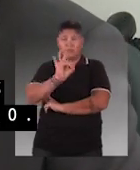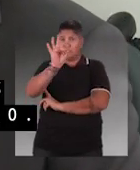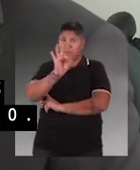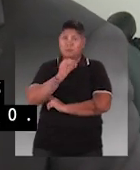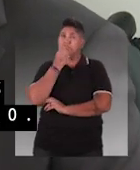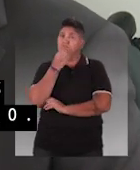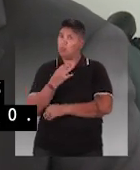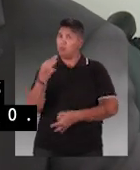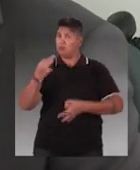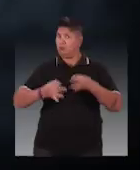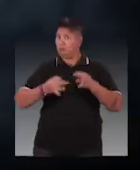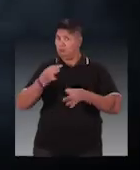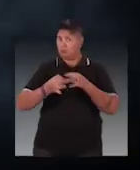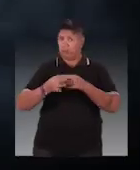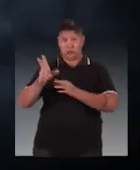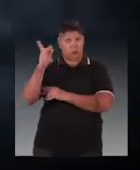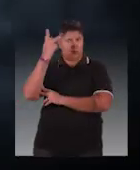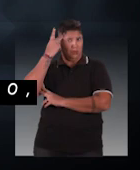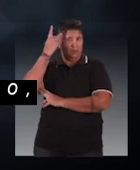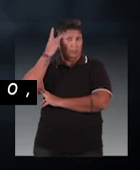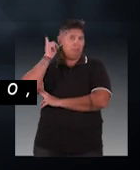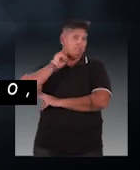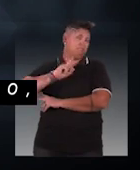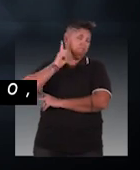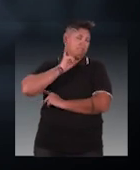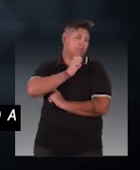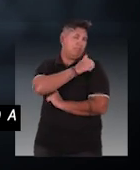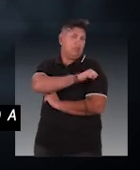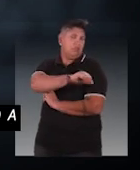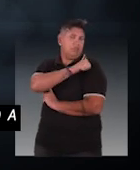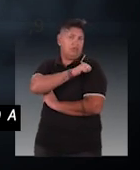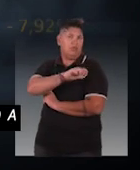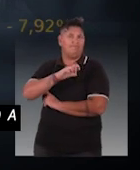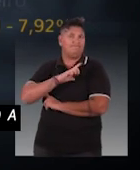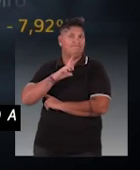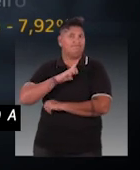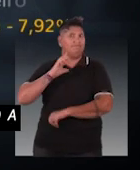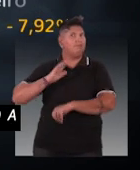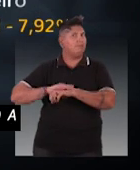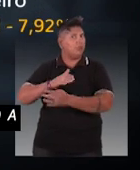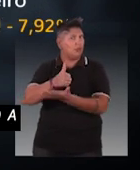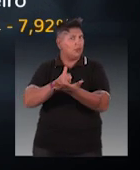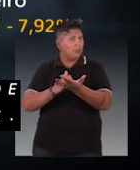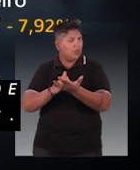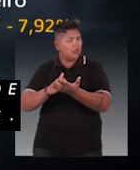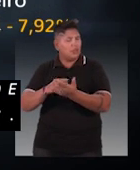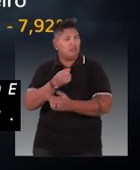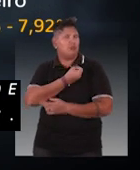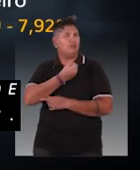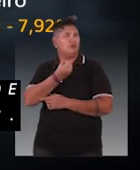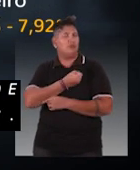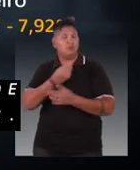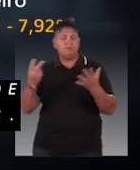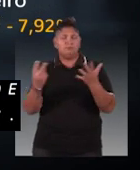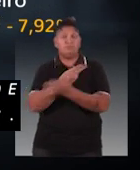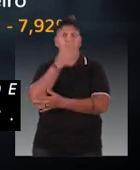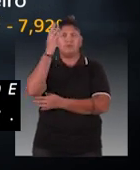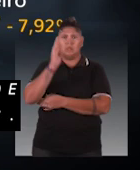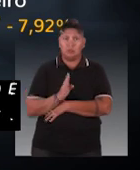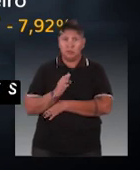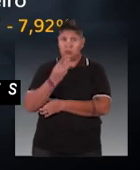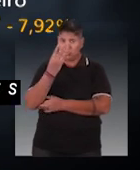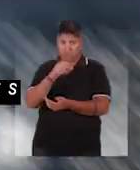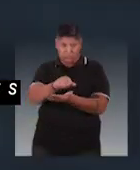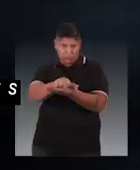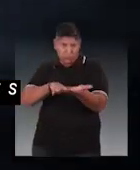80% de sucesso no juízo. São Paulo, Minas Gerais e Rio de Janeiro concentram mais da metade do número de acidentes no